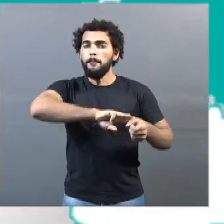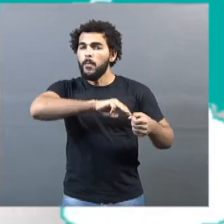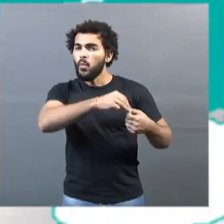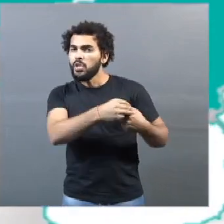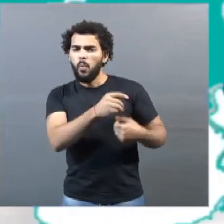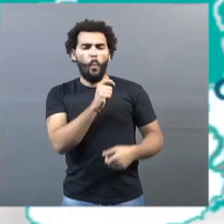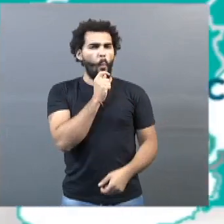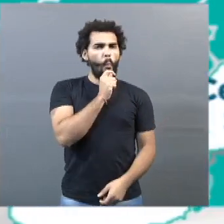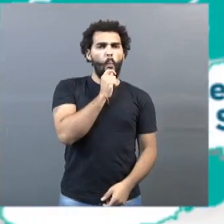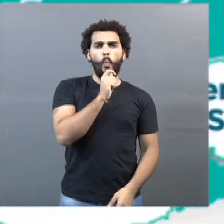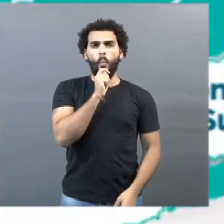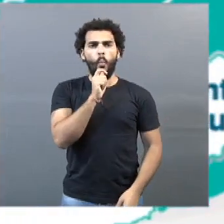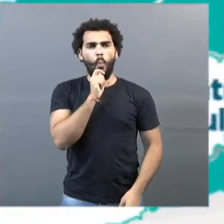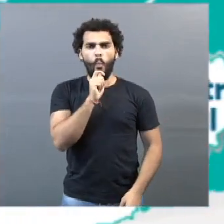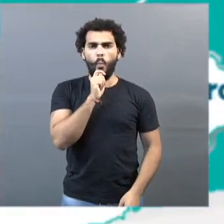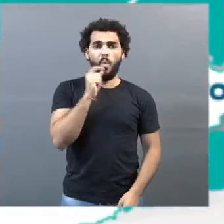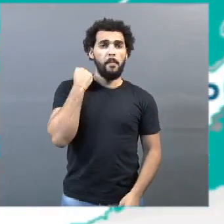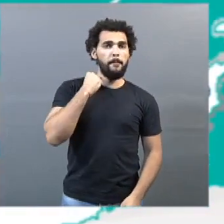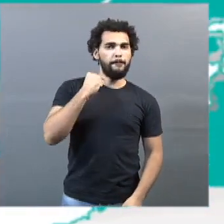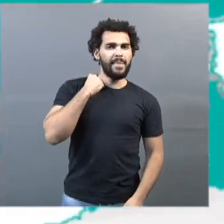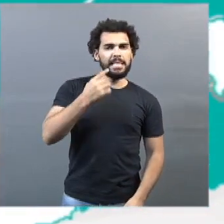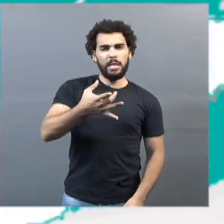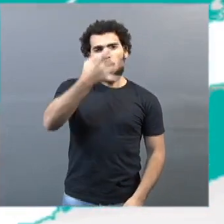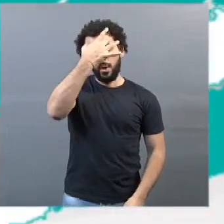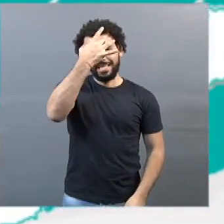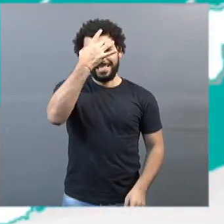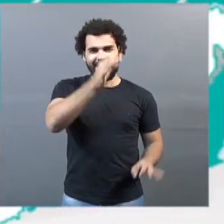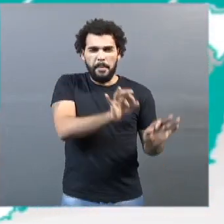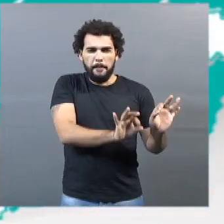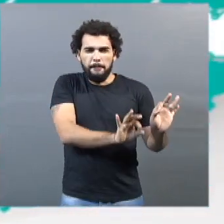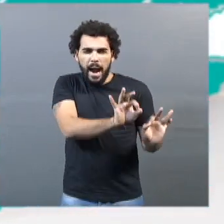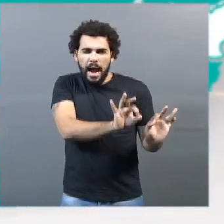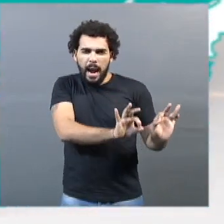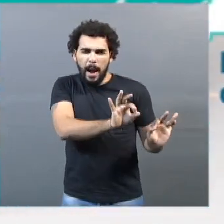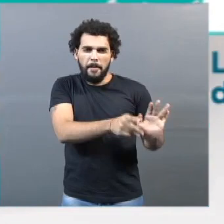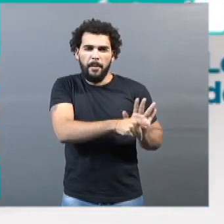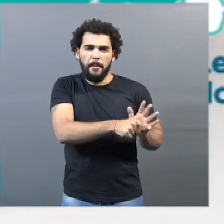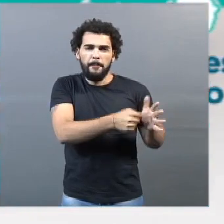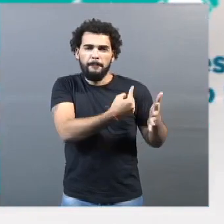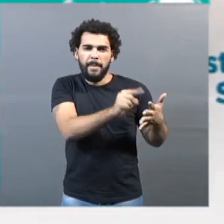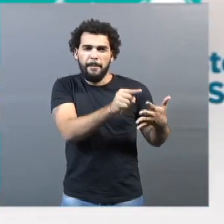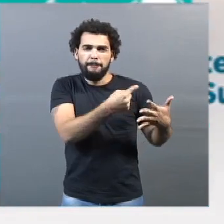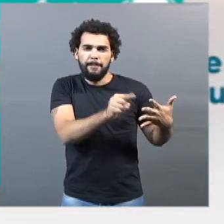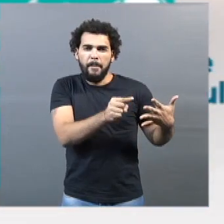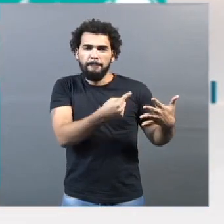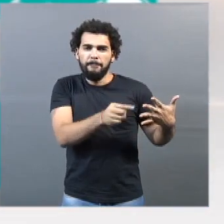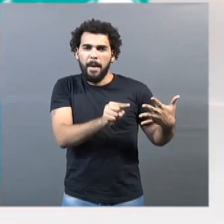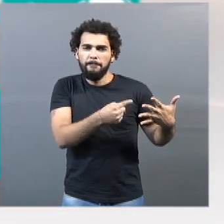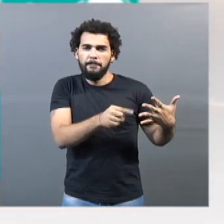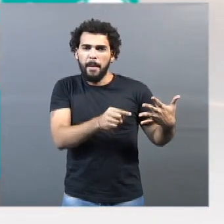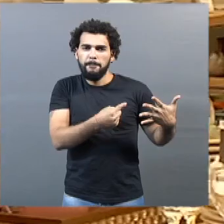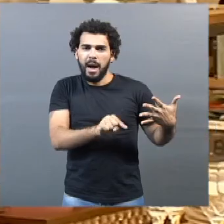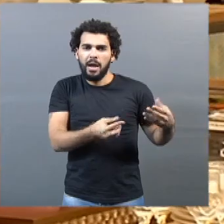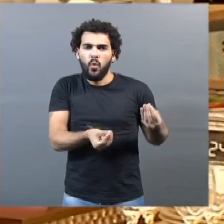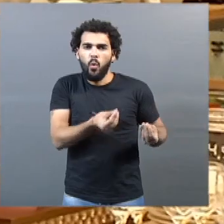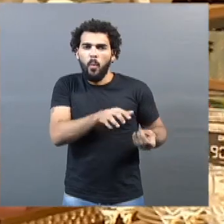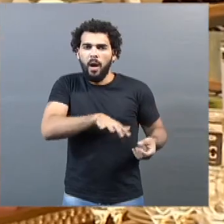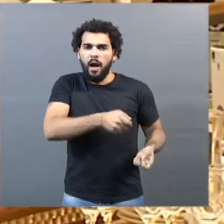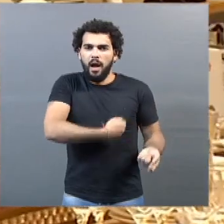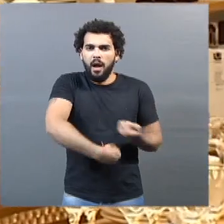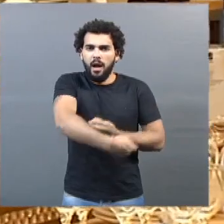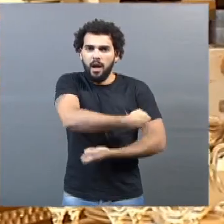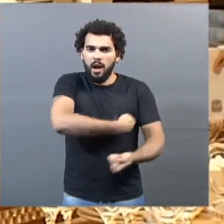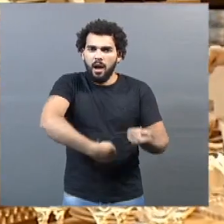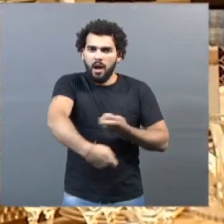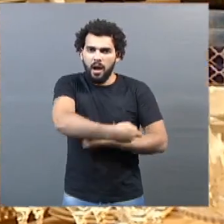ao plano Minas Consciente, o programa do governo do Estado que dá diretrizes para a flexibilização do comércio, cumpram